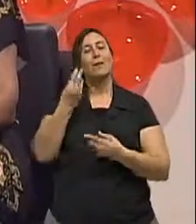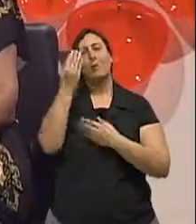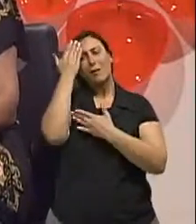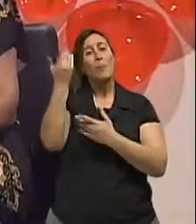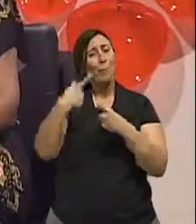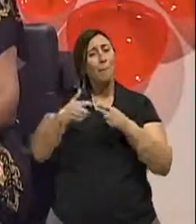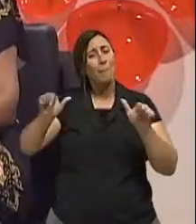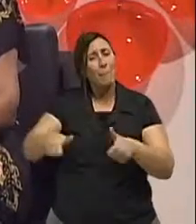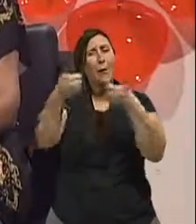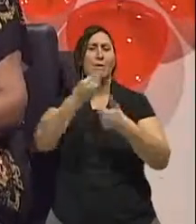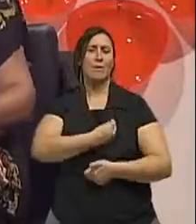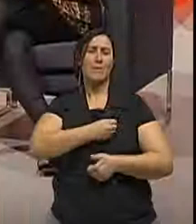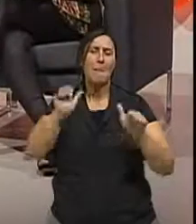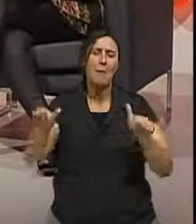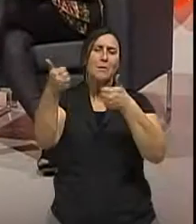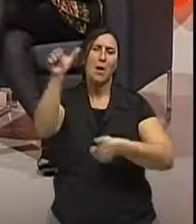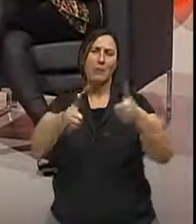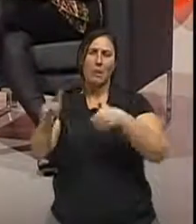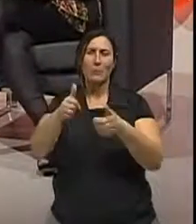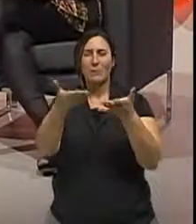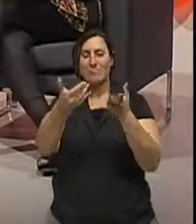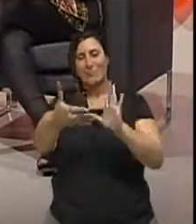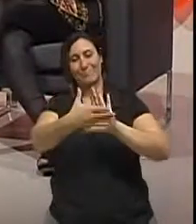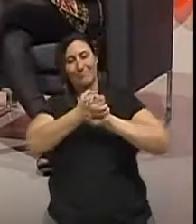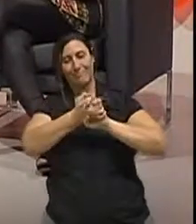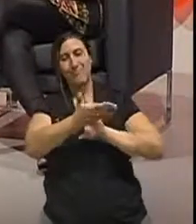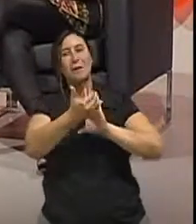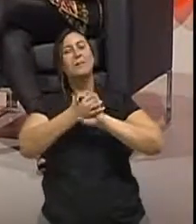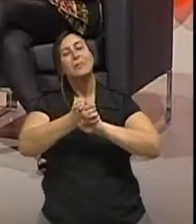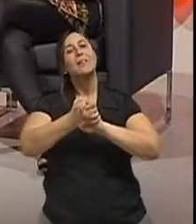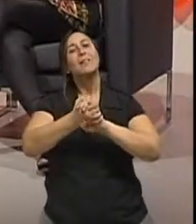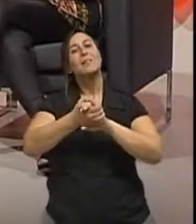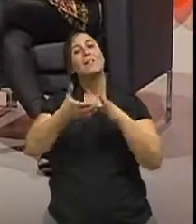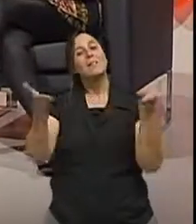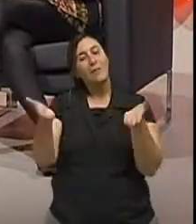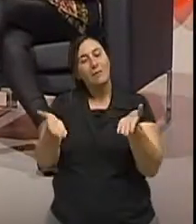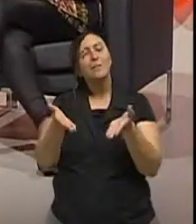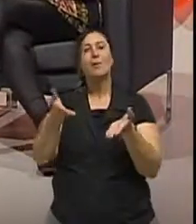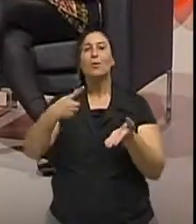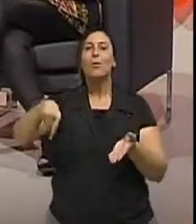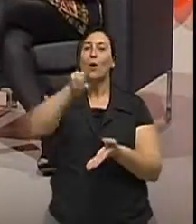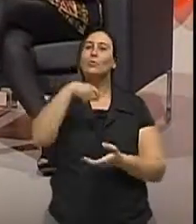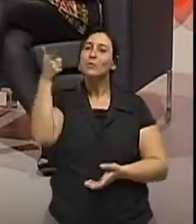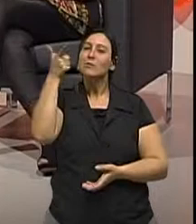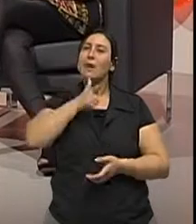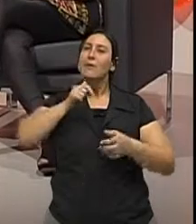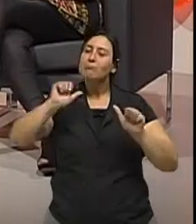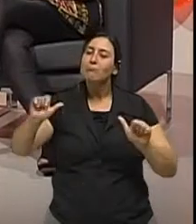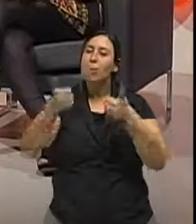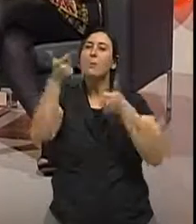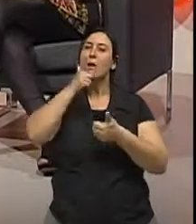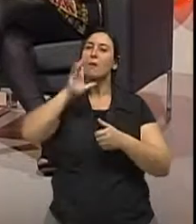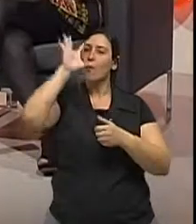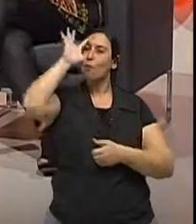vida com mais qualidade. Vamos terminar, o senhor me dê aqui a mão esquerda, vamos terminar de mãos dadas, porque assim é que a gente consegue vencer os